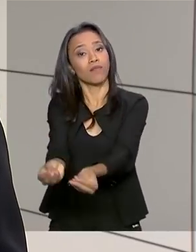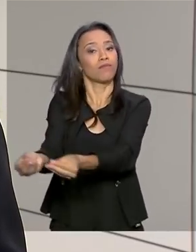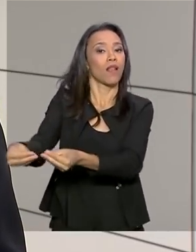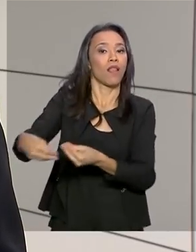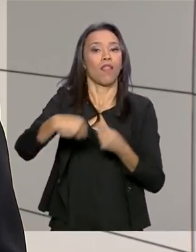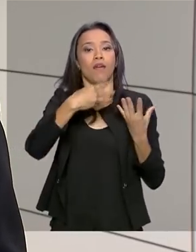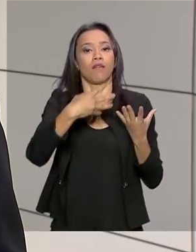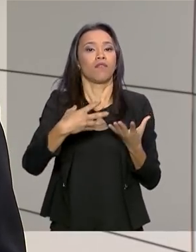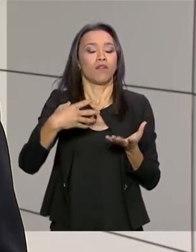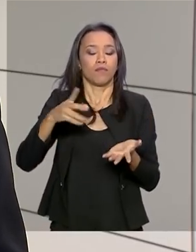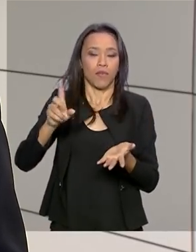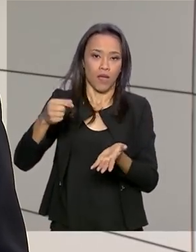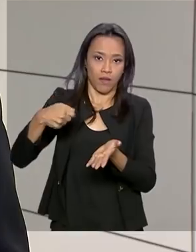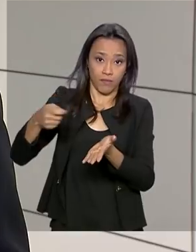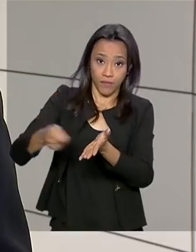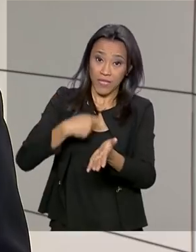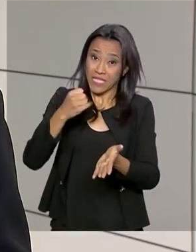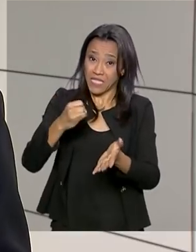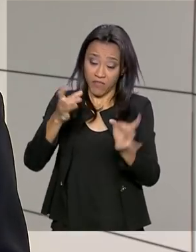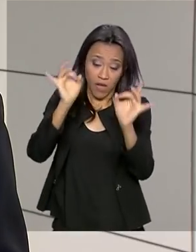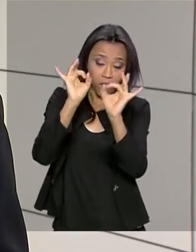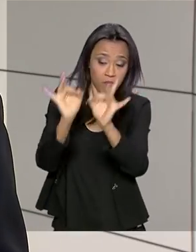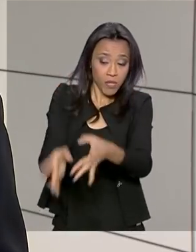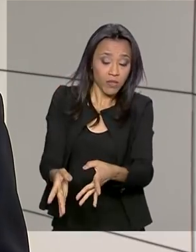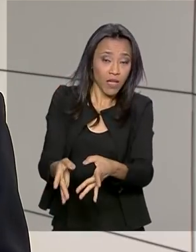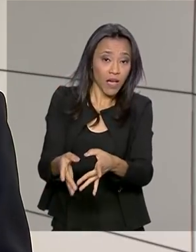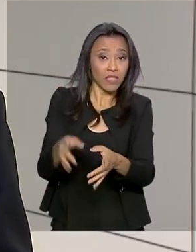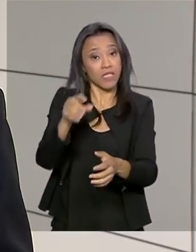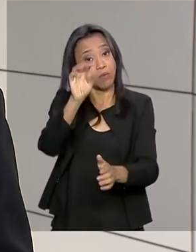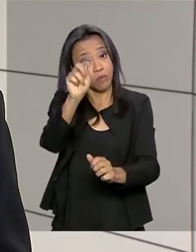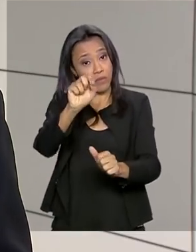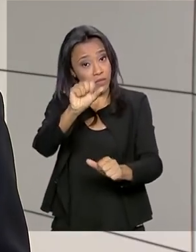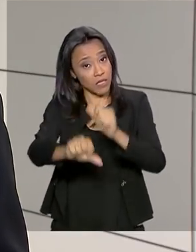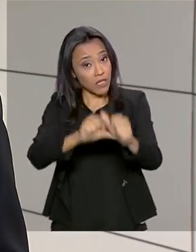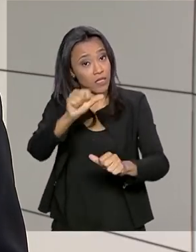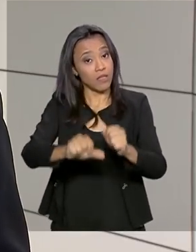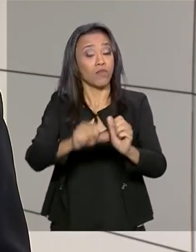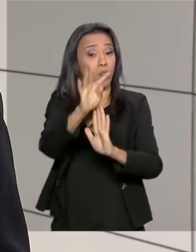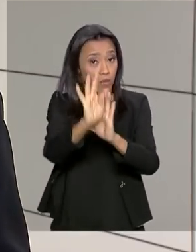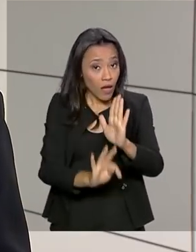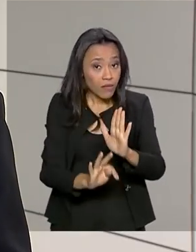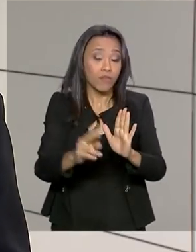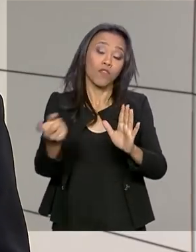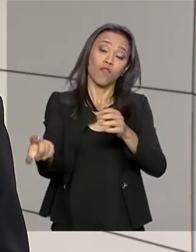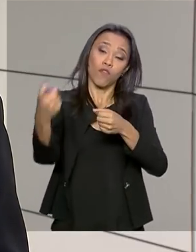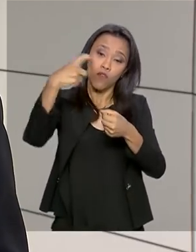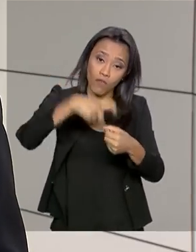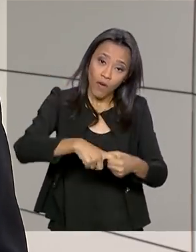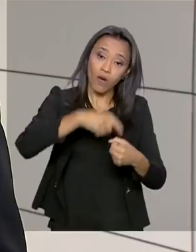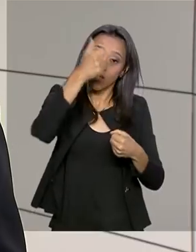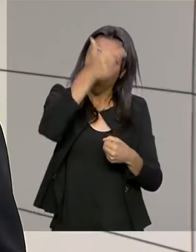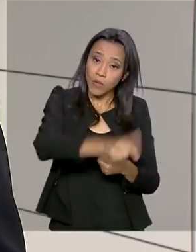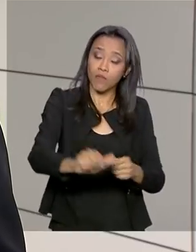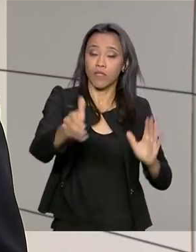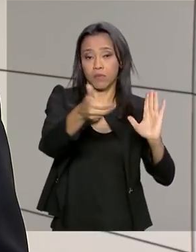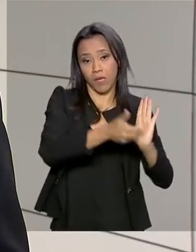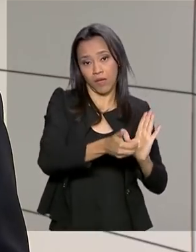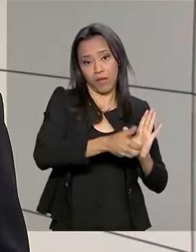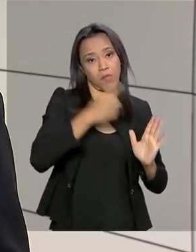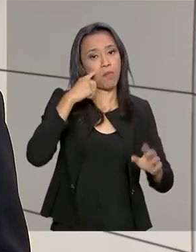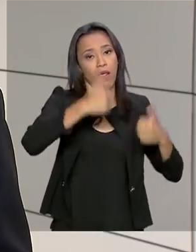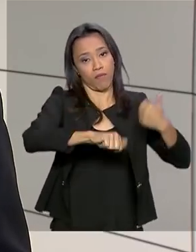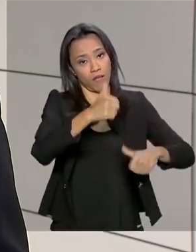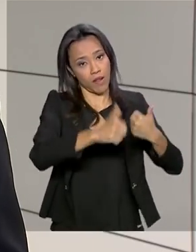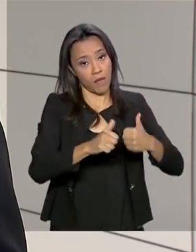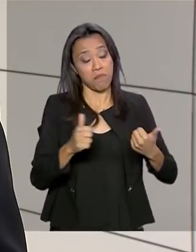Se rejeitada, ela será arquivada. E, se o texto for modificado, ele retorna para a nova análise da Câmara dos Deputados. A